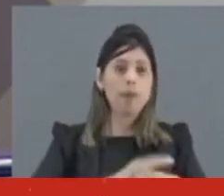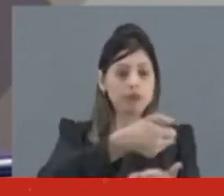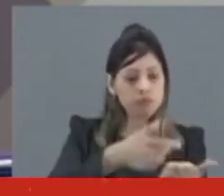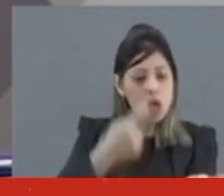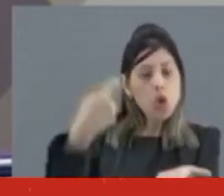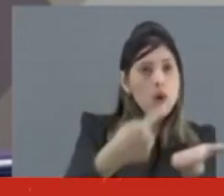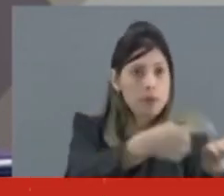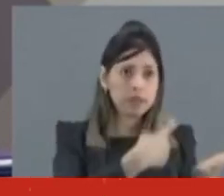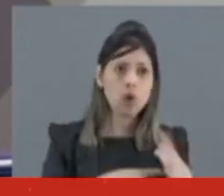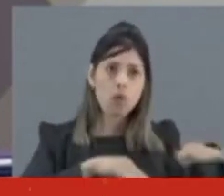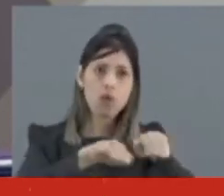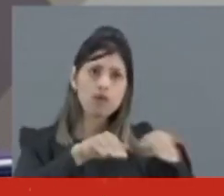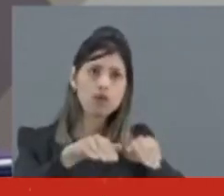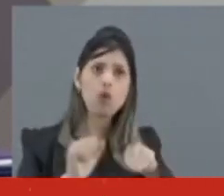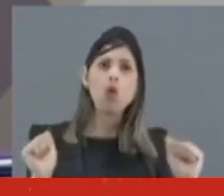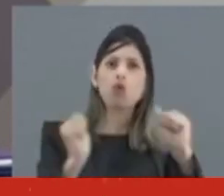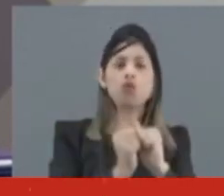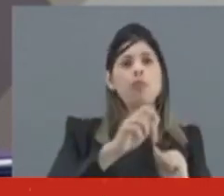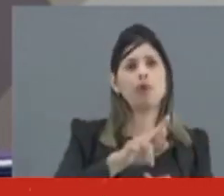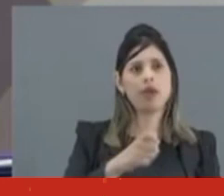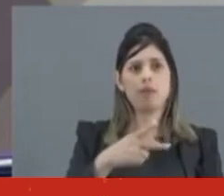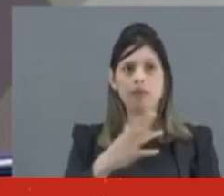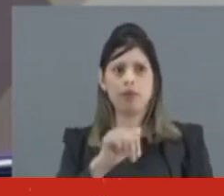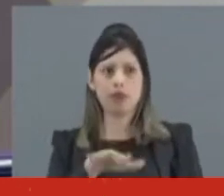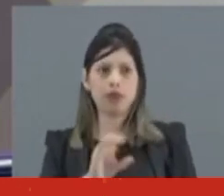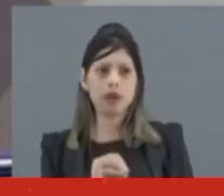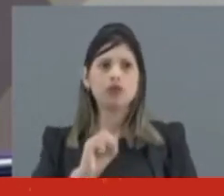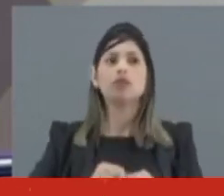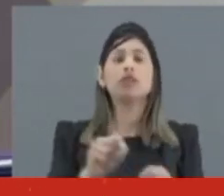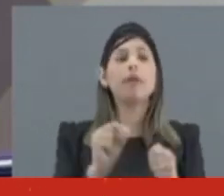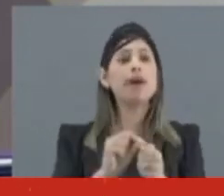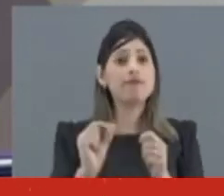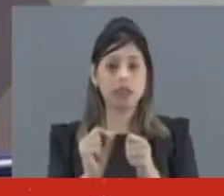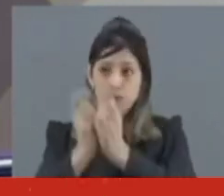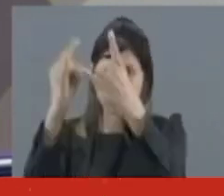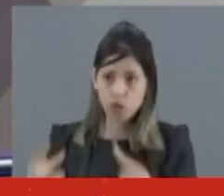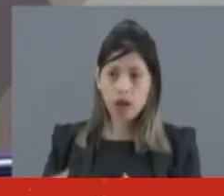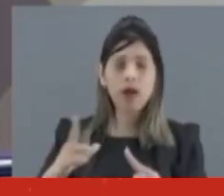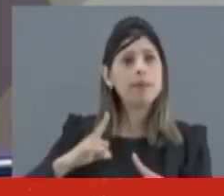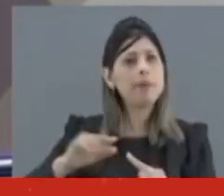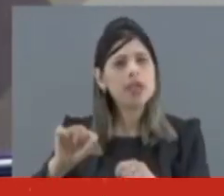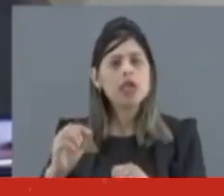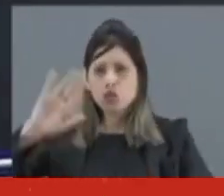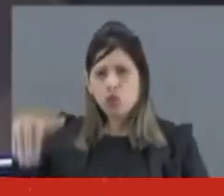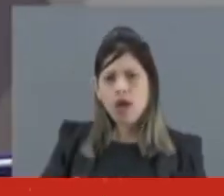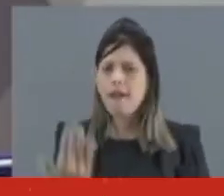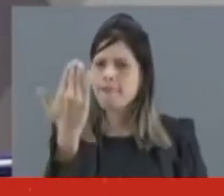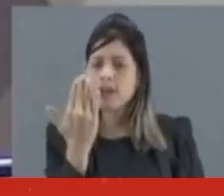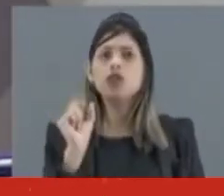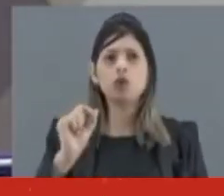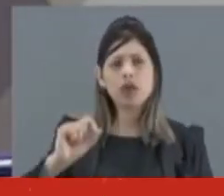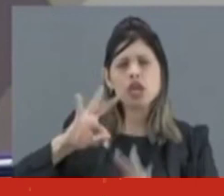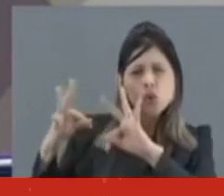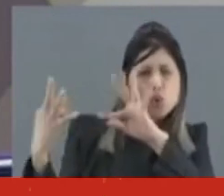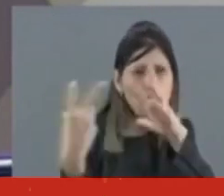com fins pouco republicanos, segundo que apurou a comissão. Também neste período, iniciaram-se os acampamentos de Teogolpista em frente às instituições militares por